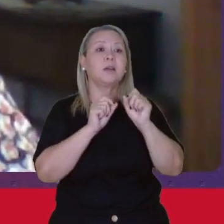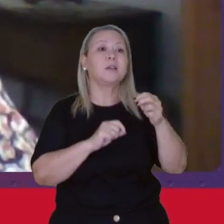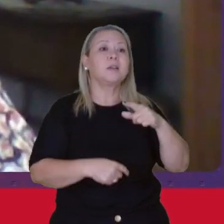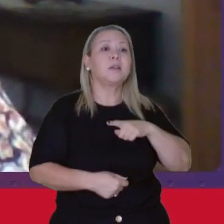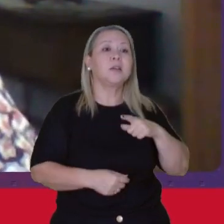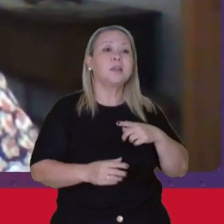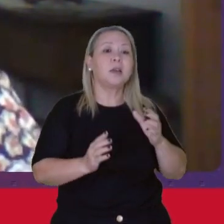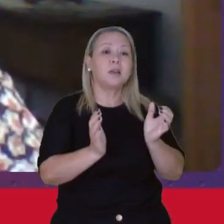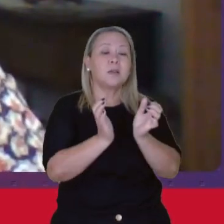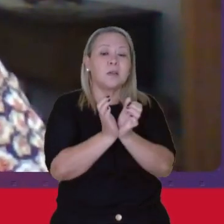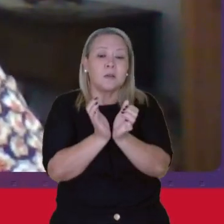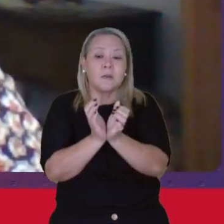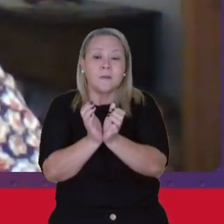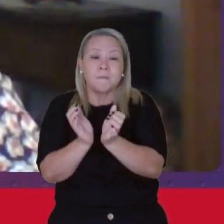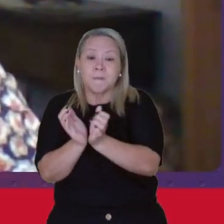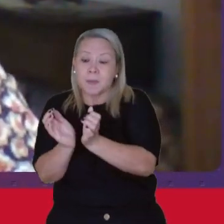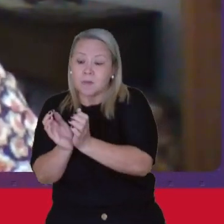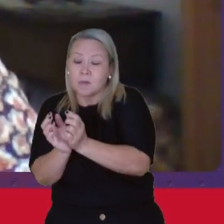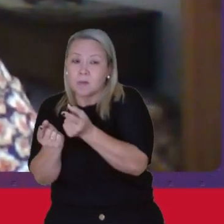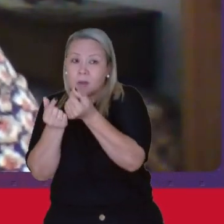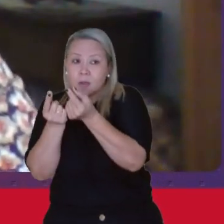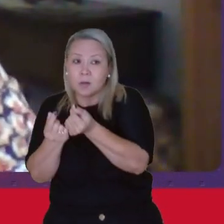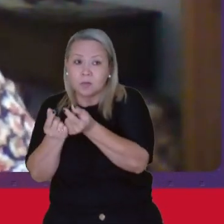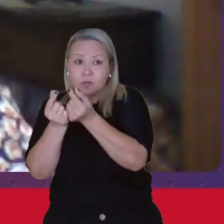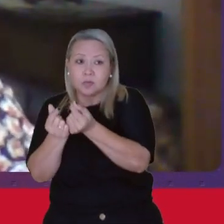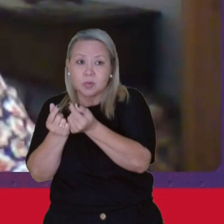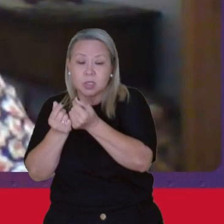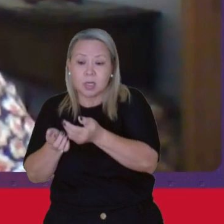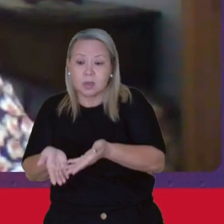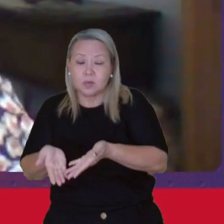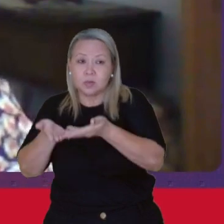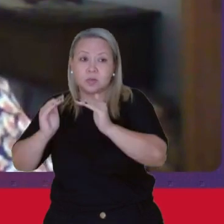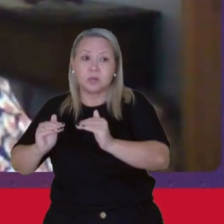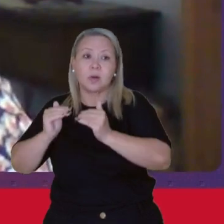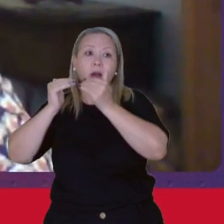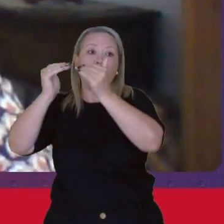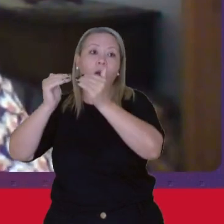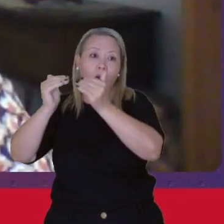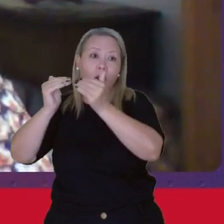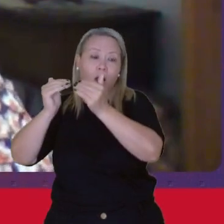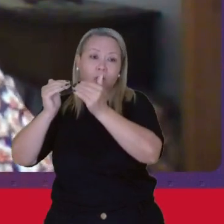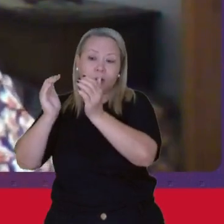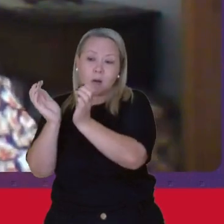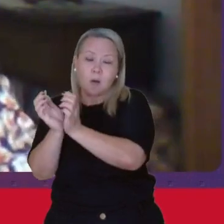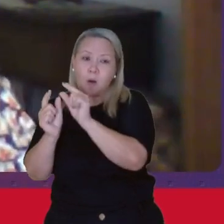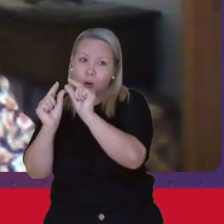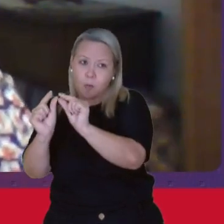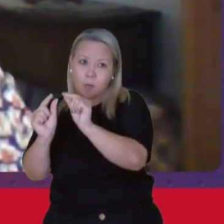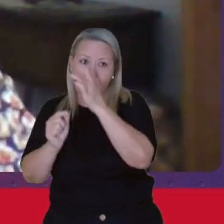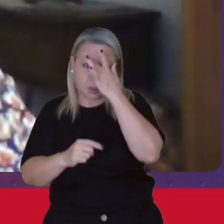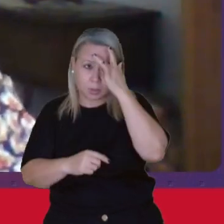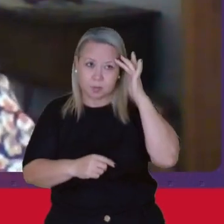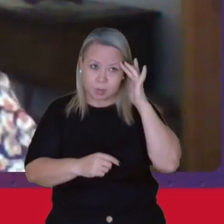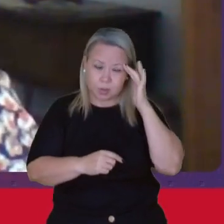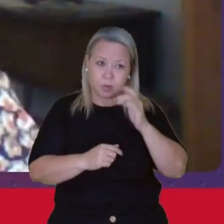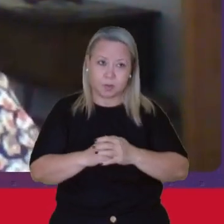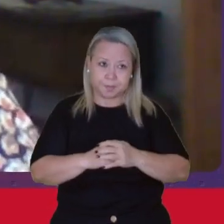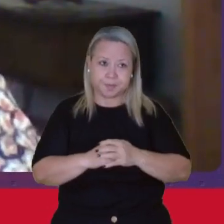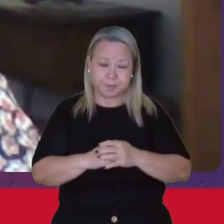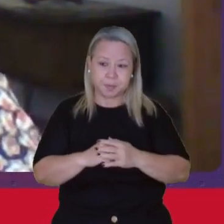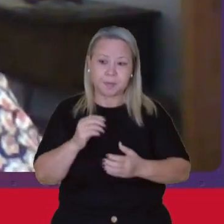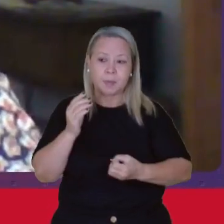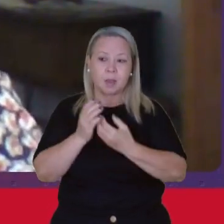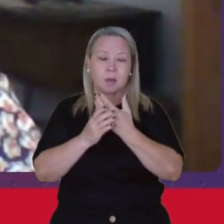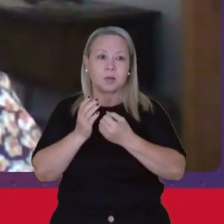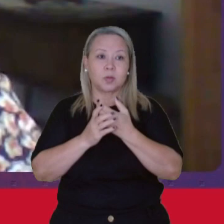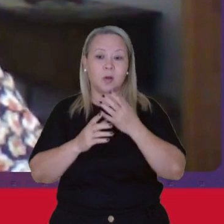concentração de renda Muito alta, muito elevada Que é o caso da sociedade brasileira No período da sua constituição da